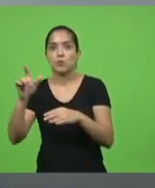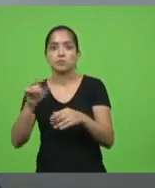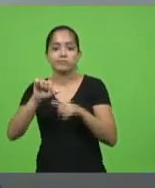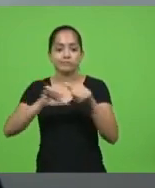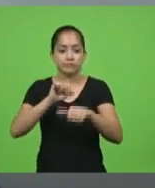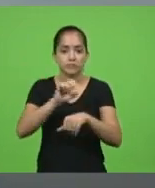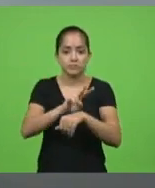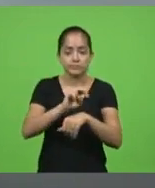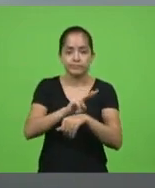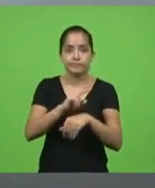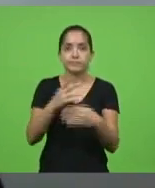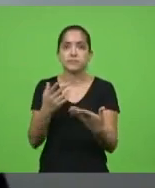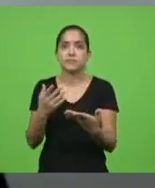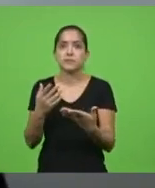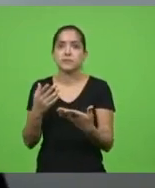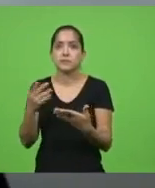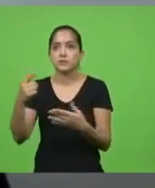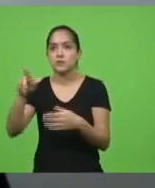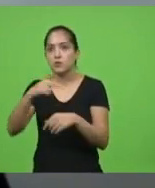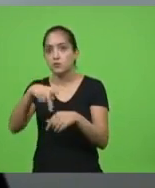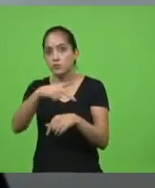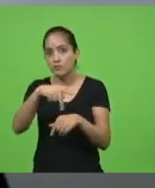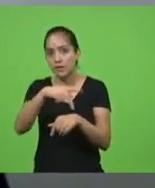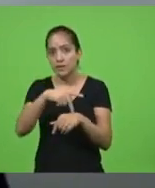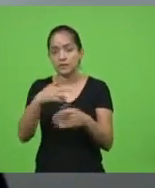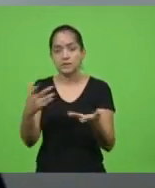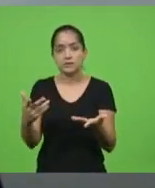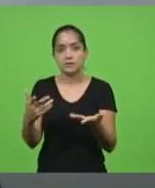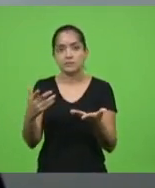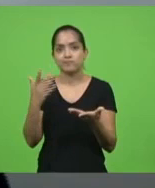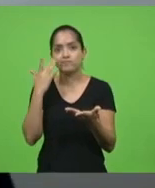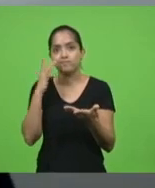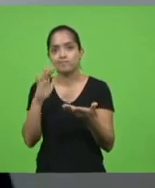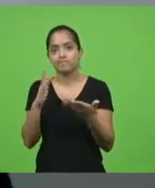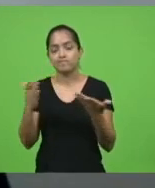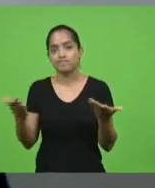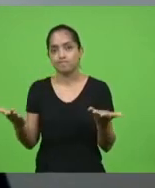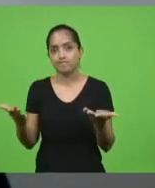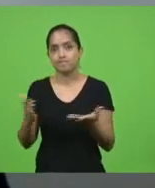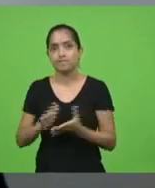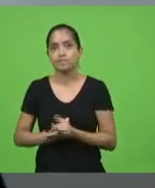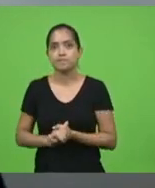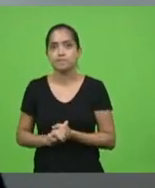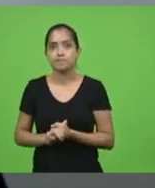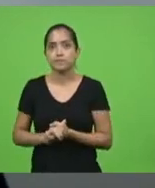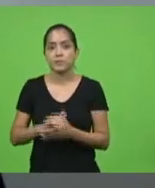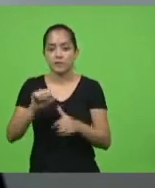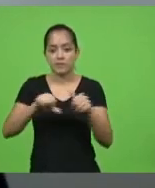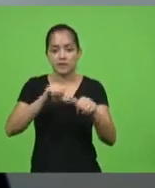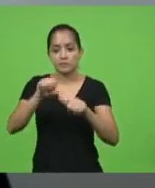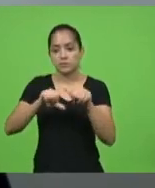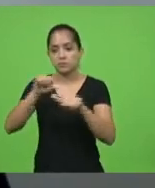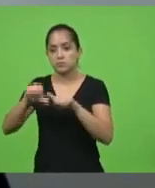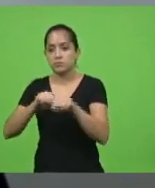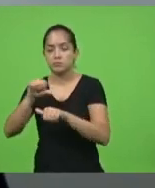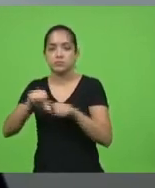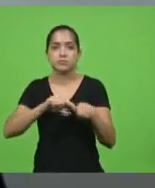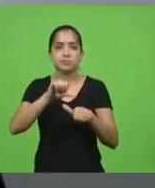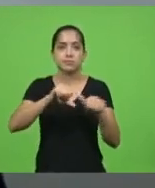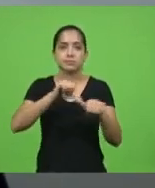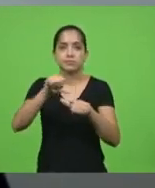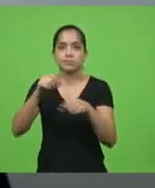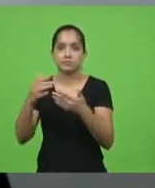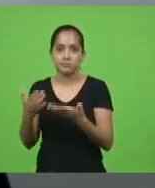sei lá de que lado vem mais esse esse vírus que vai se mutando à medida que